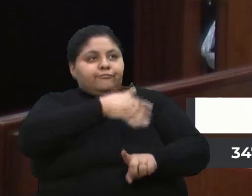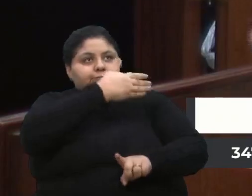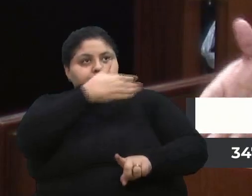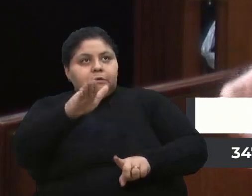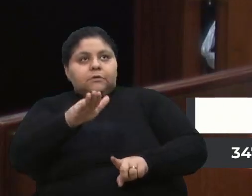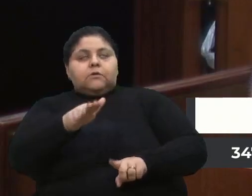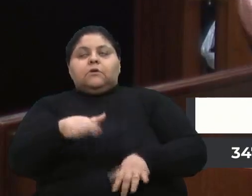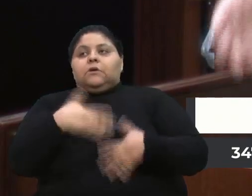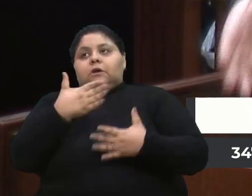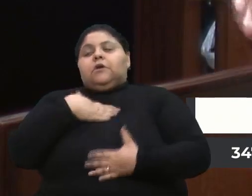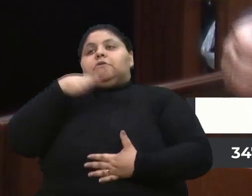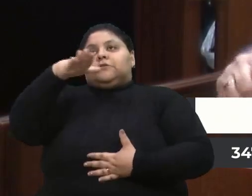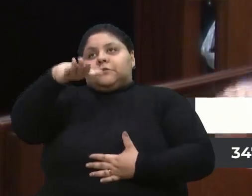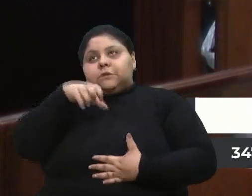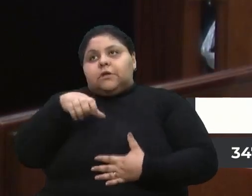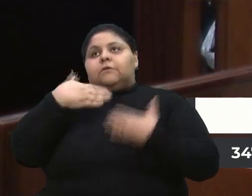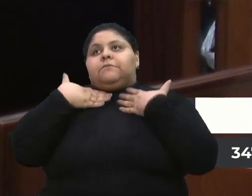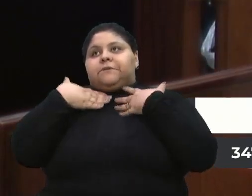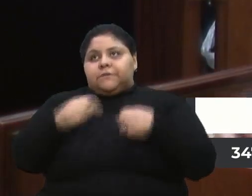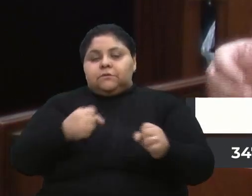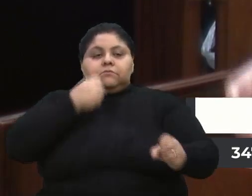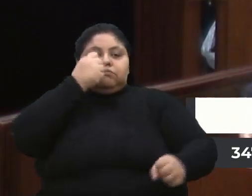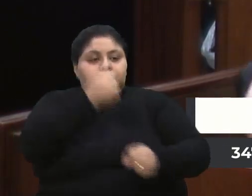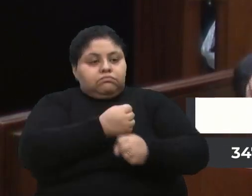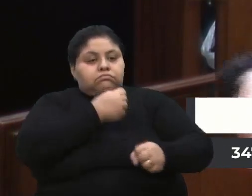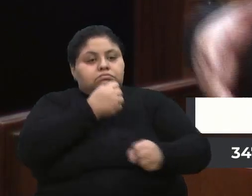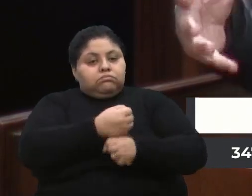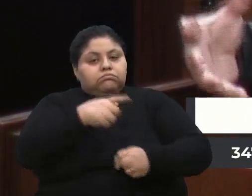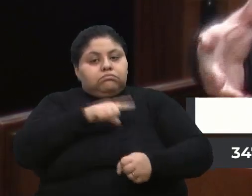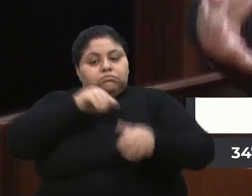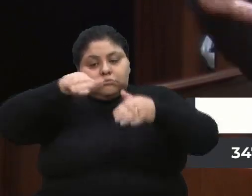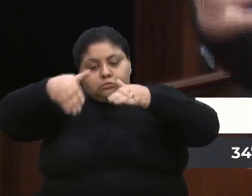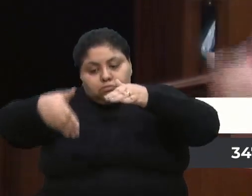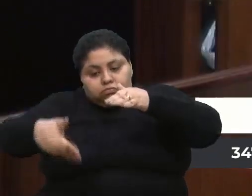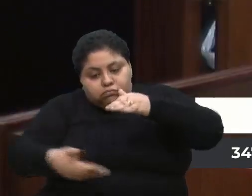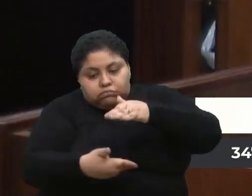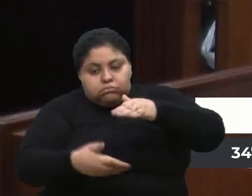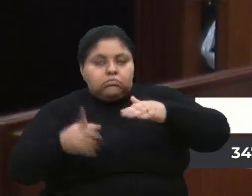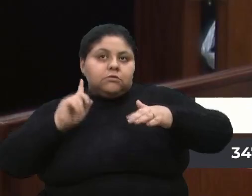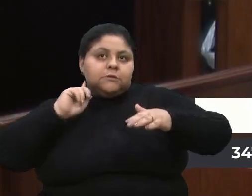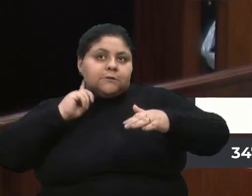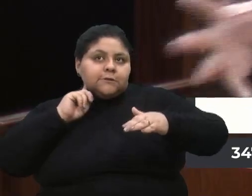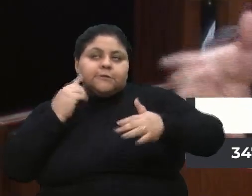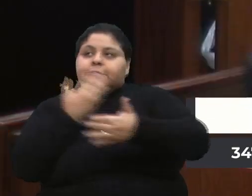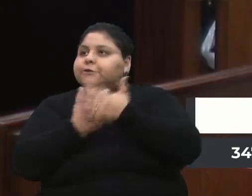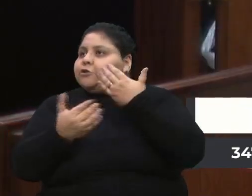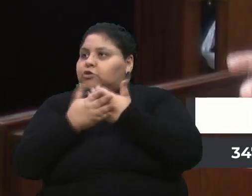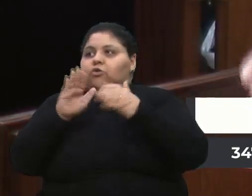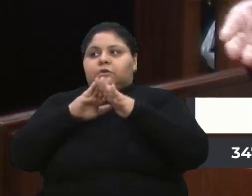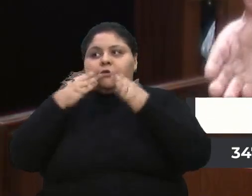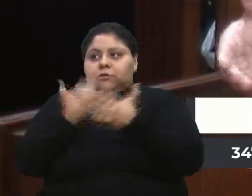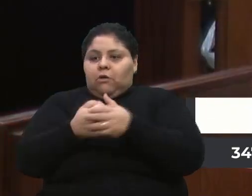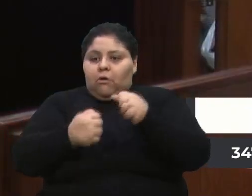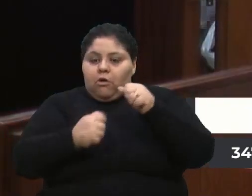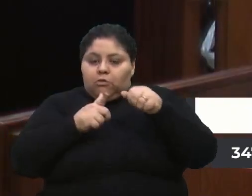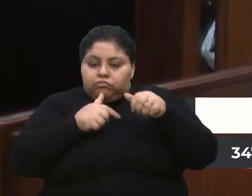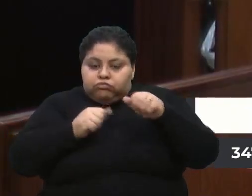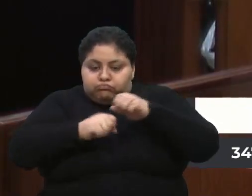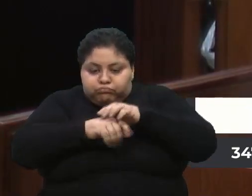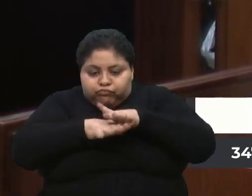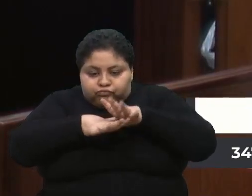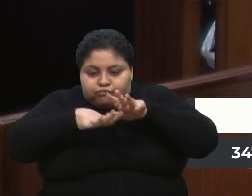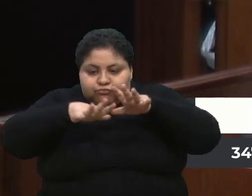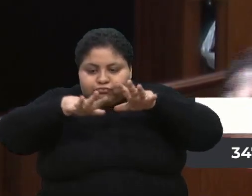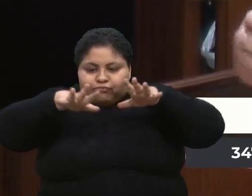secretaria de obras, que tem uma boca de lobo na frente da escola, que, infelizmente, toda a escola inunda, o pátio, enfim, porque está entrando água